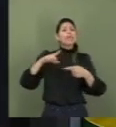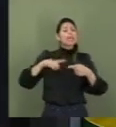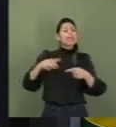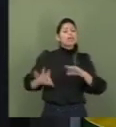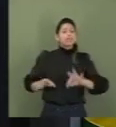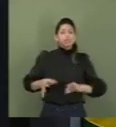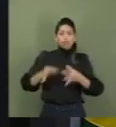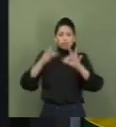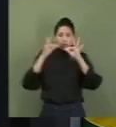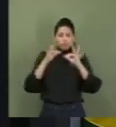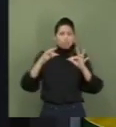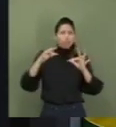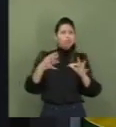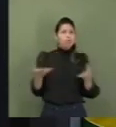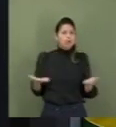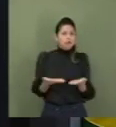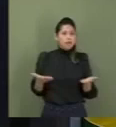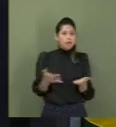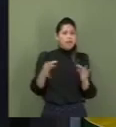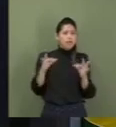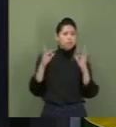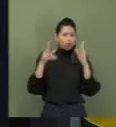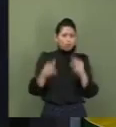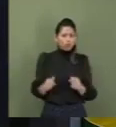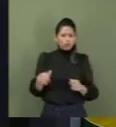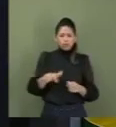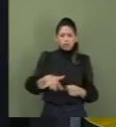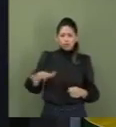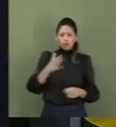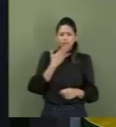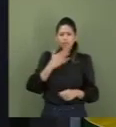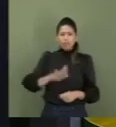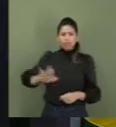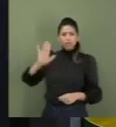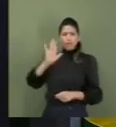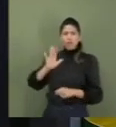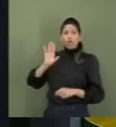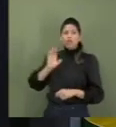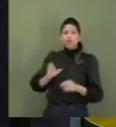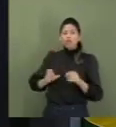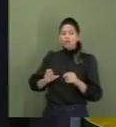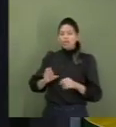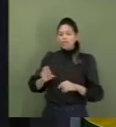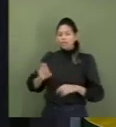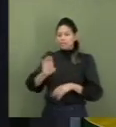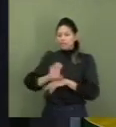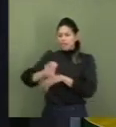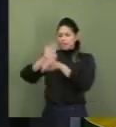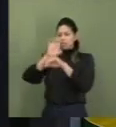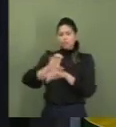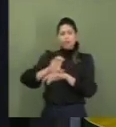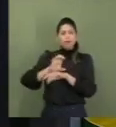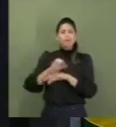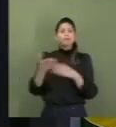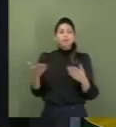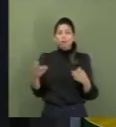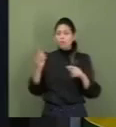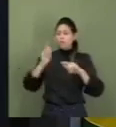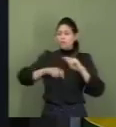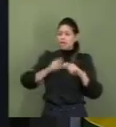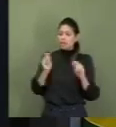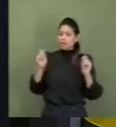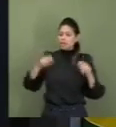foram entregues a todos os candidatos aos governos estaduais e à Presidência da República em 2022.